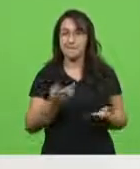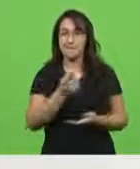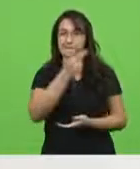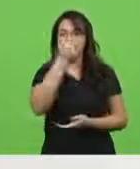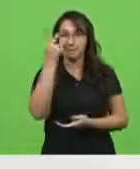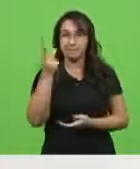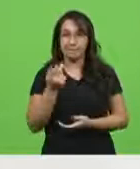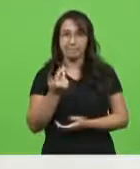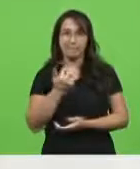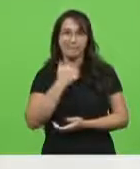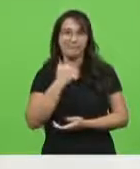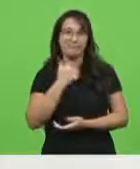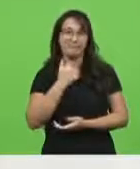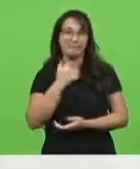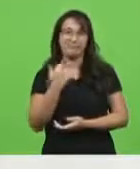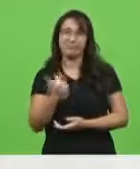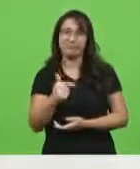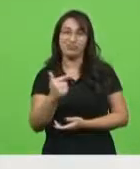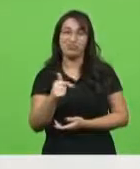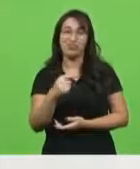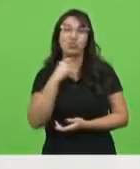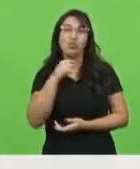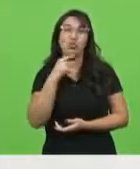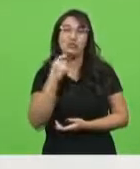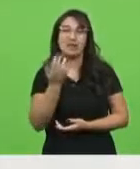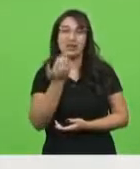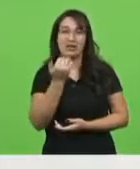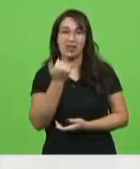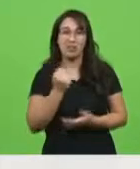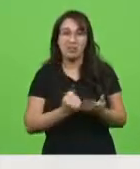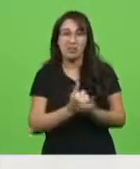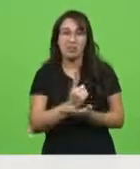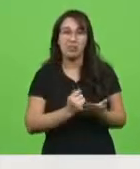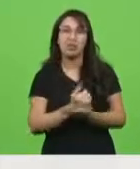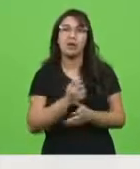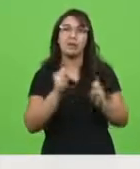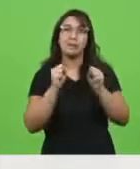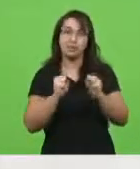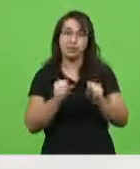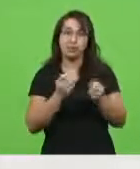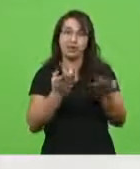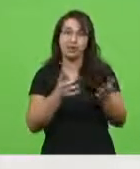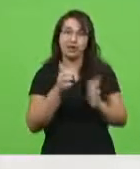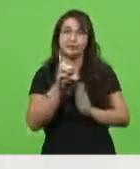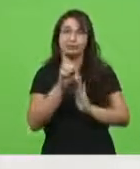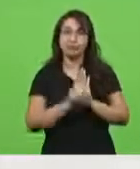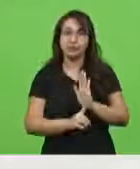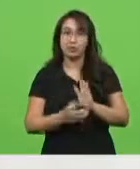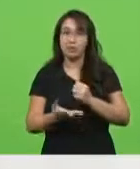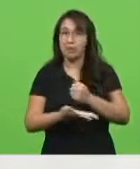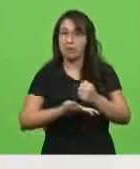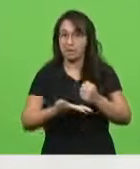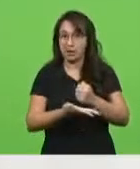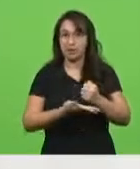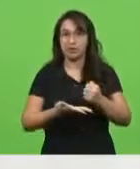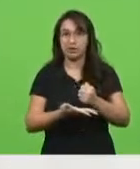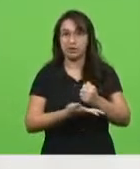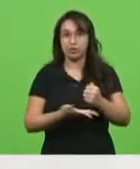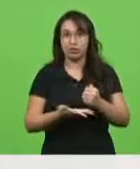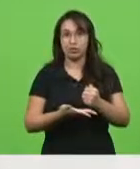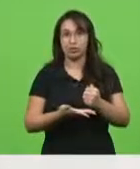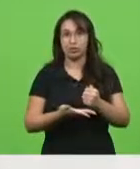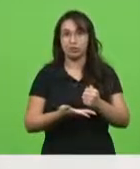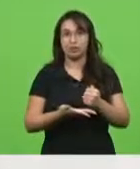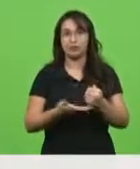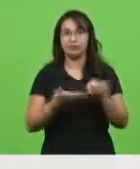condições mais, de se alimentar, têm acesso, pelo menos, a esse direito básico e não sejam julgados ali na condição